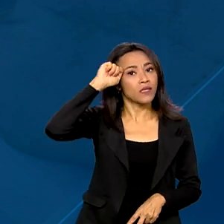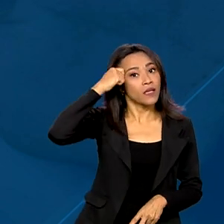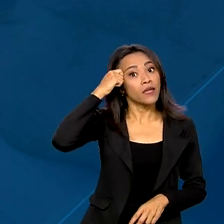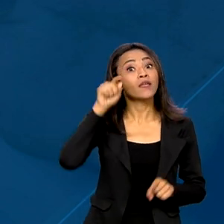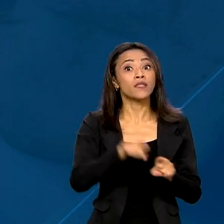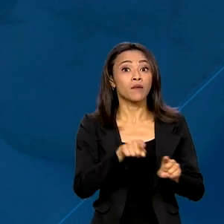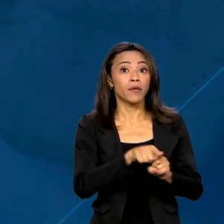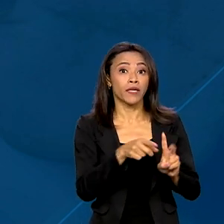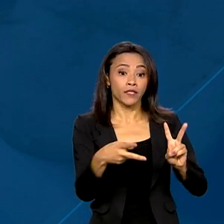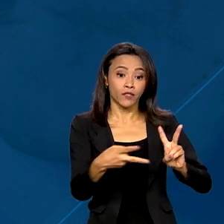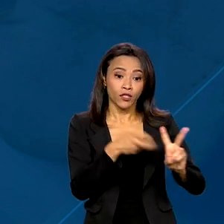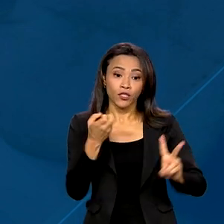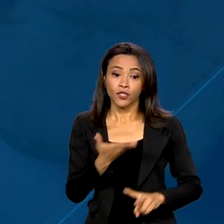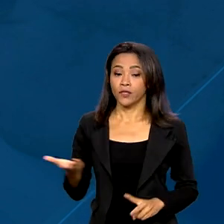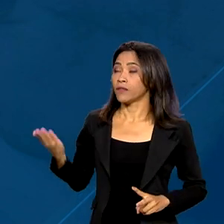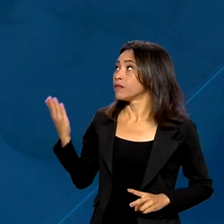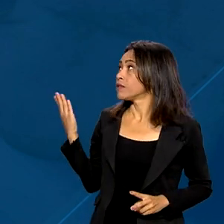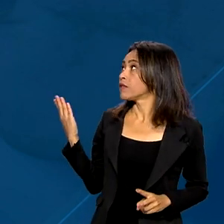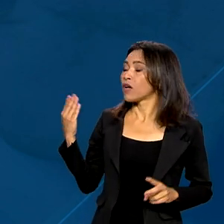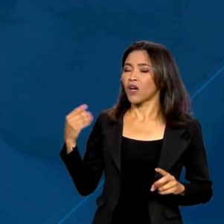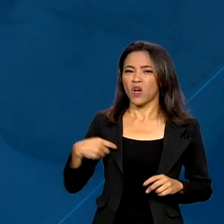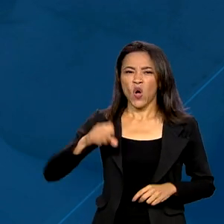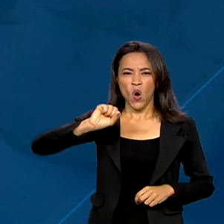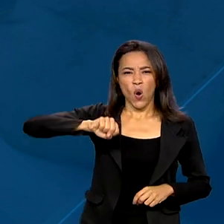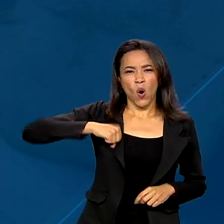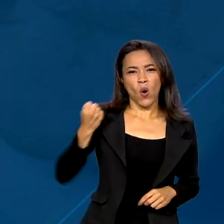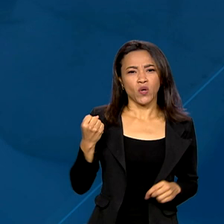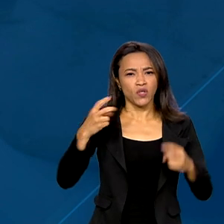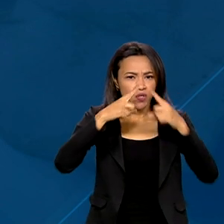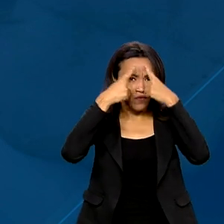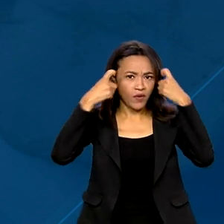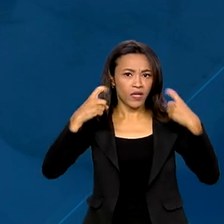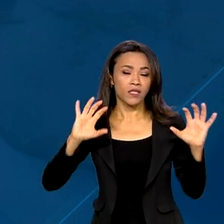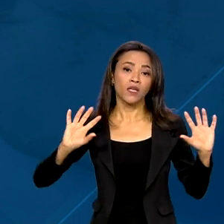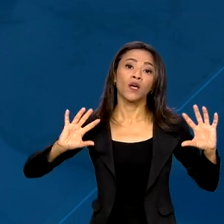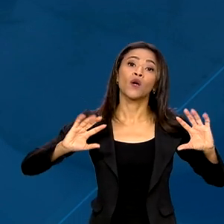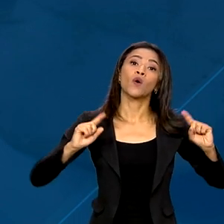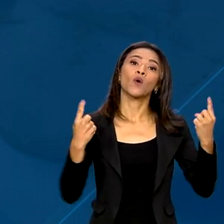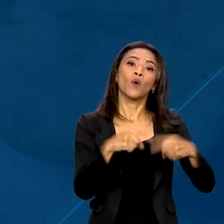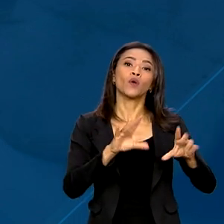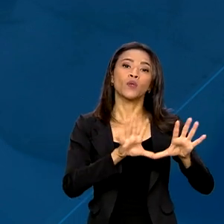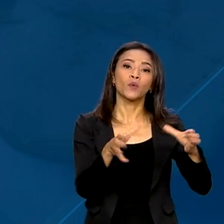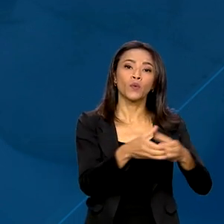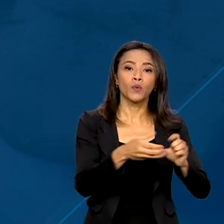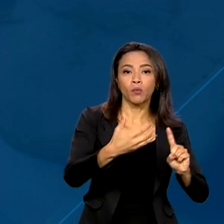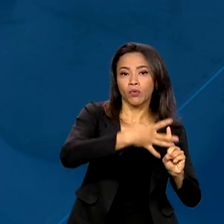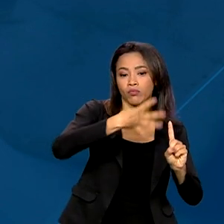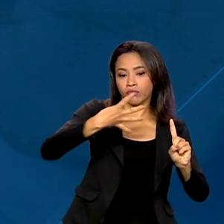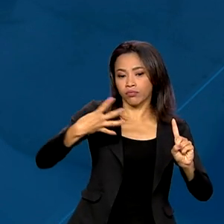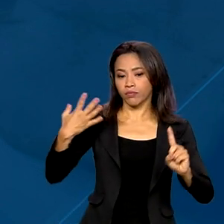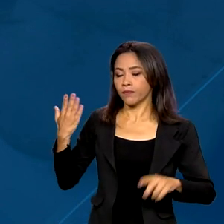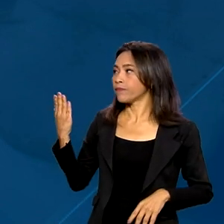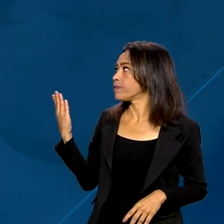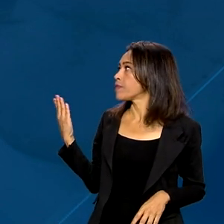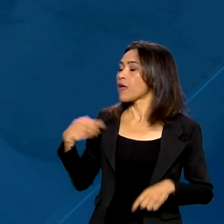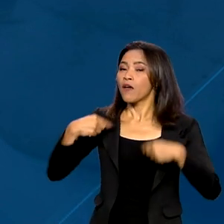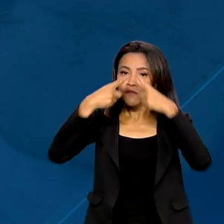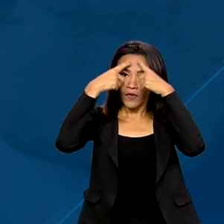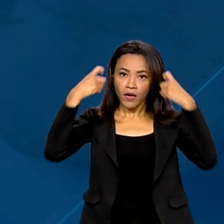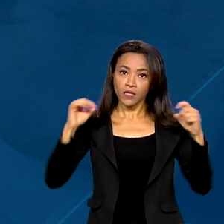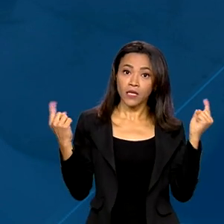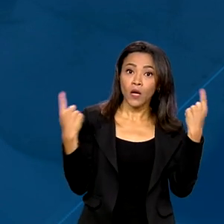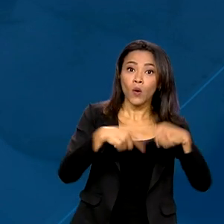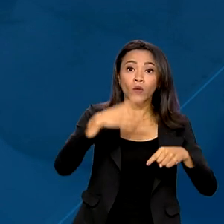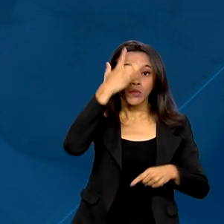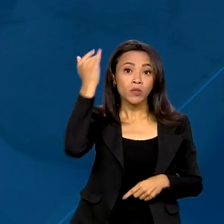ódio e violência contra a população LGBTQIA+, a violência contra as pessoas com deficiência